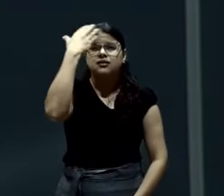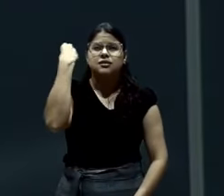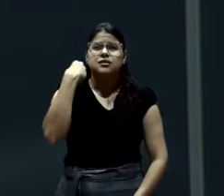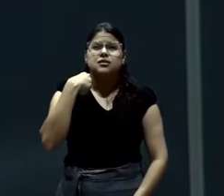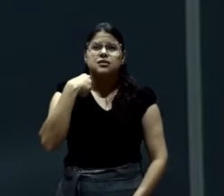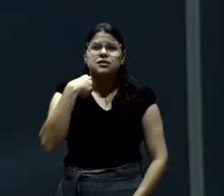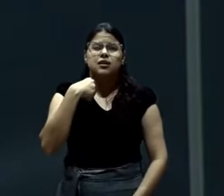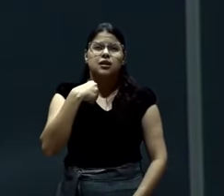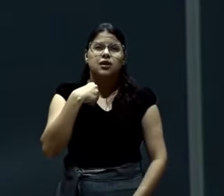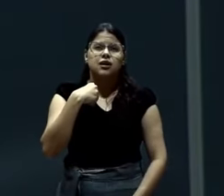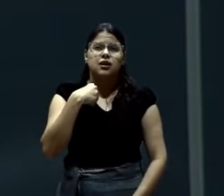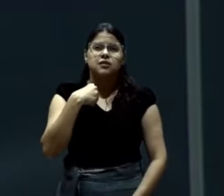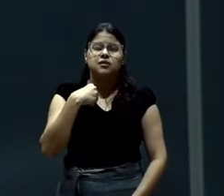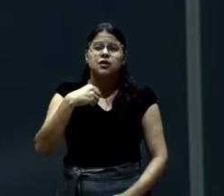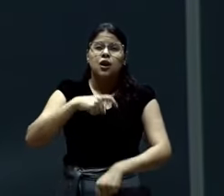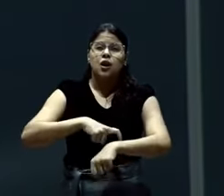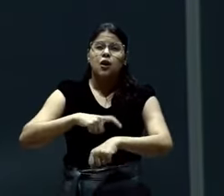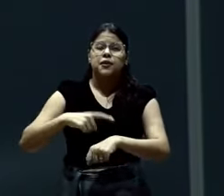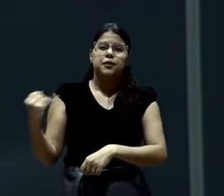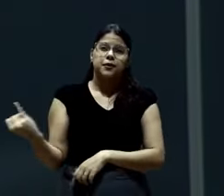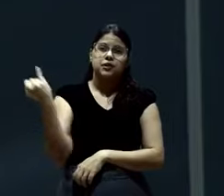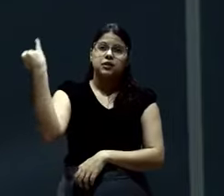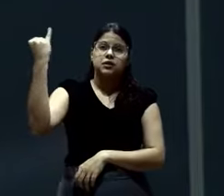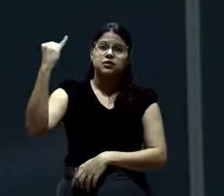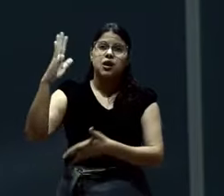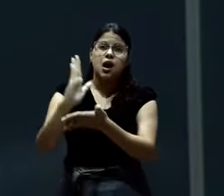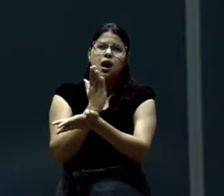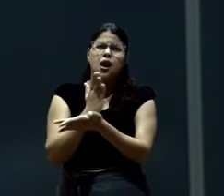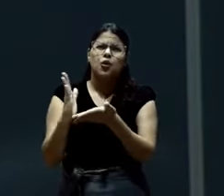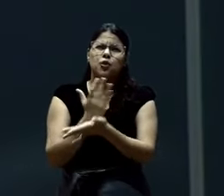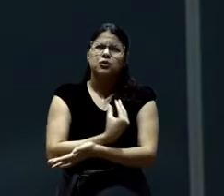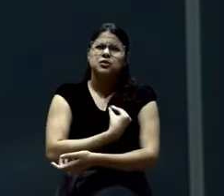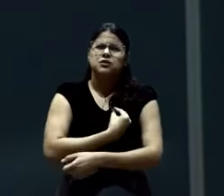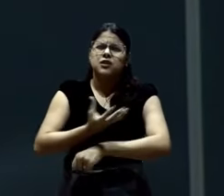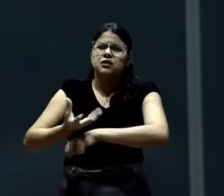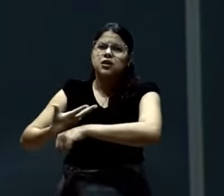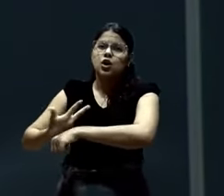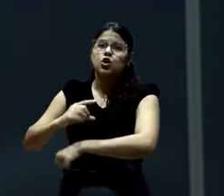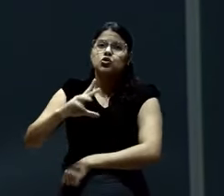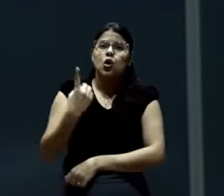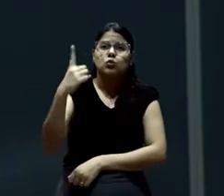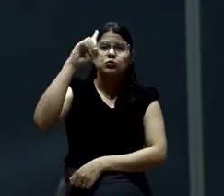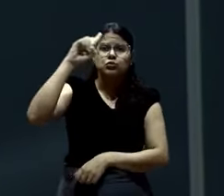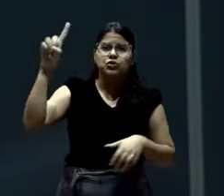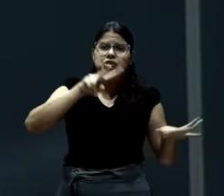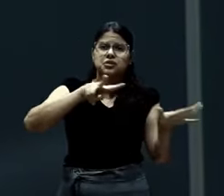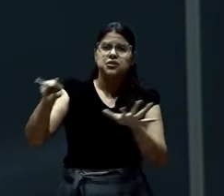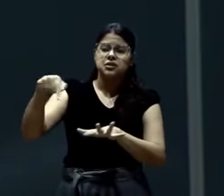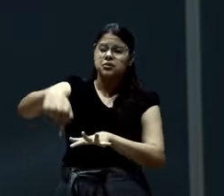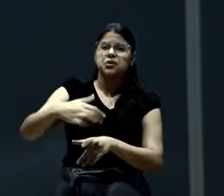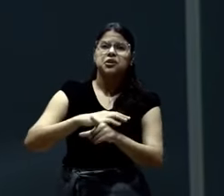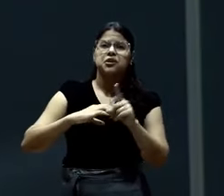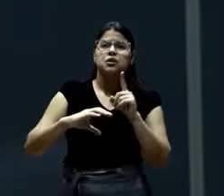apenas uma vez na semana. Devido a tanta coisa que vem fazendo. E quando vem